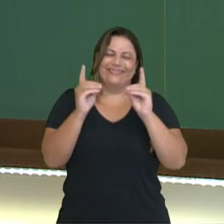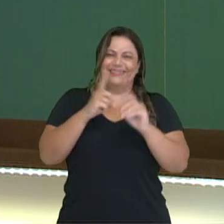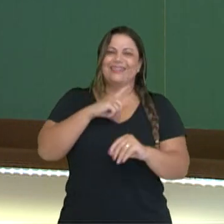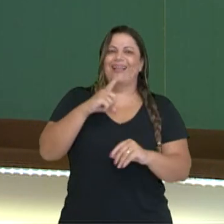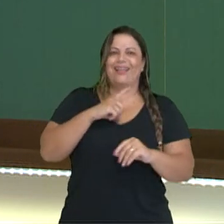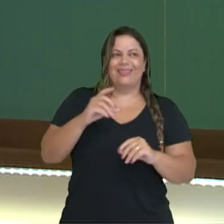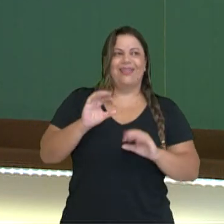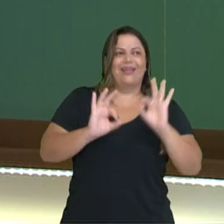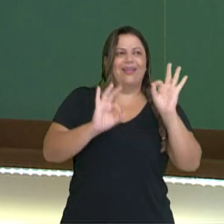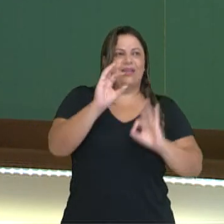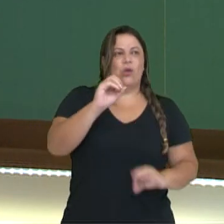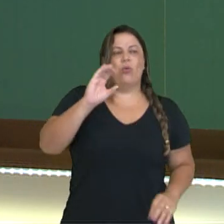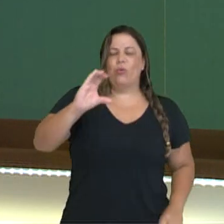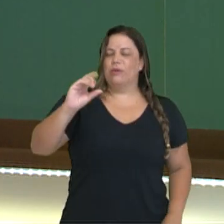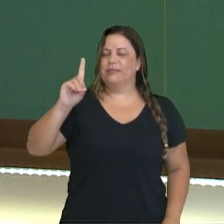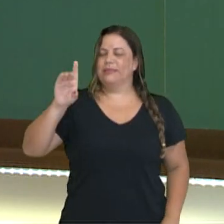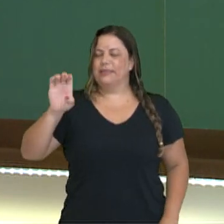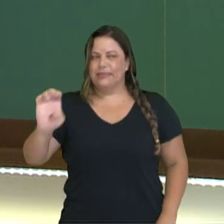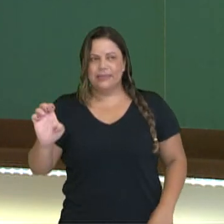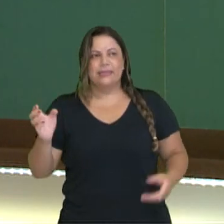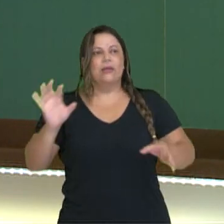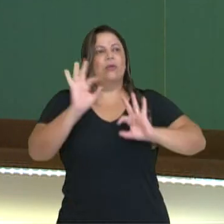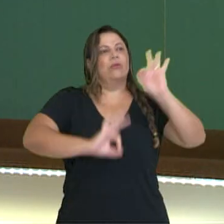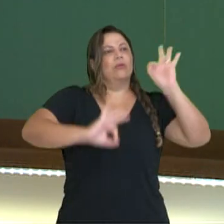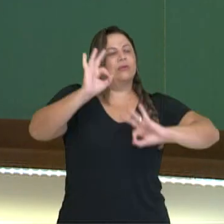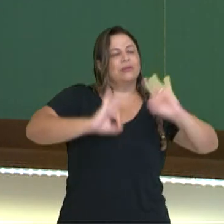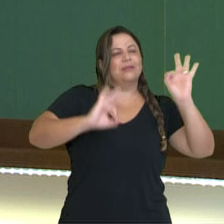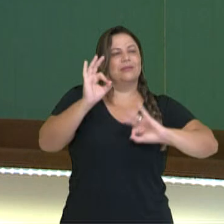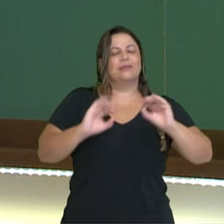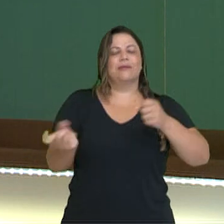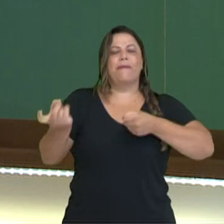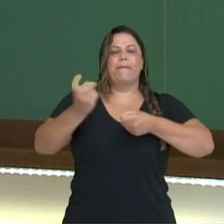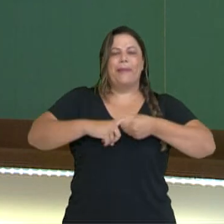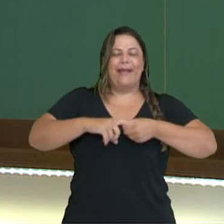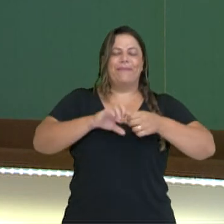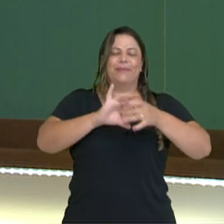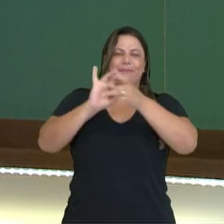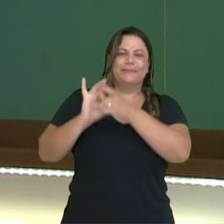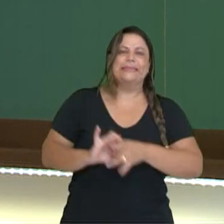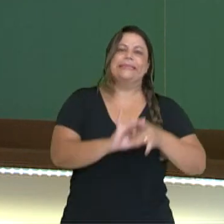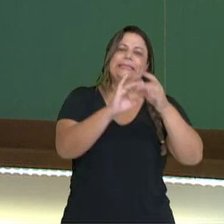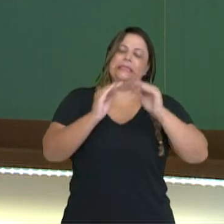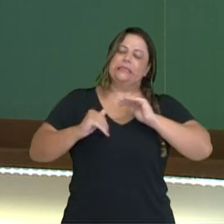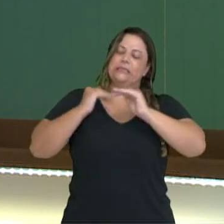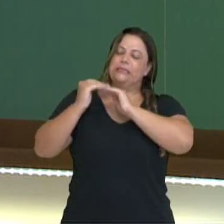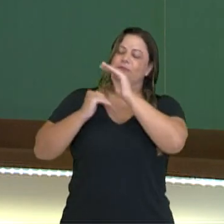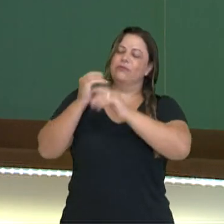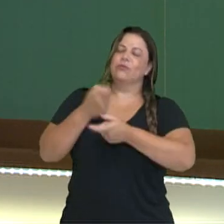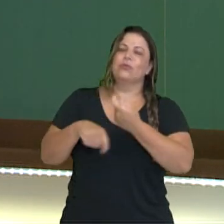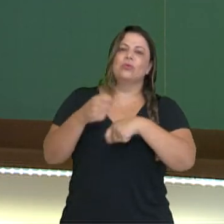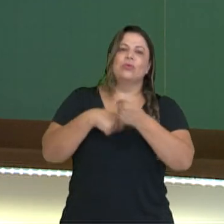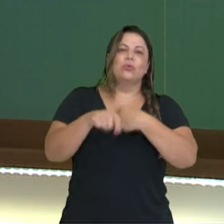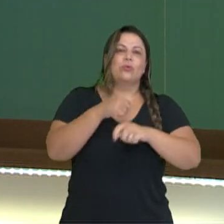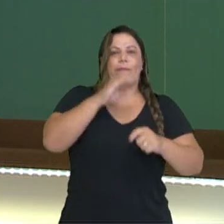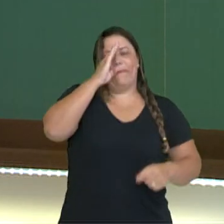muito essa sigla. Ela é a Organização para a Cooperação e Desenvolvimento Econômico. Ela, principalmente,